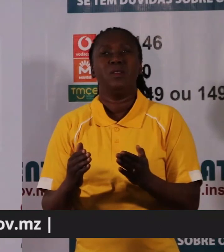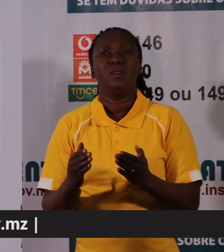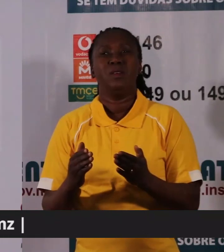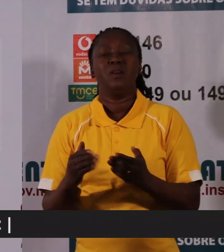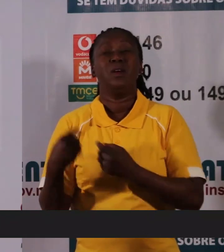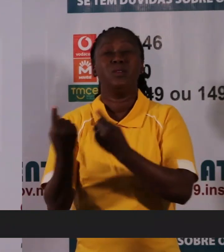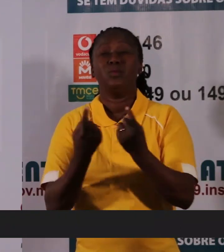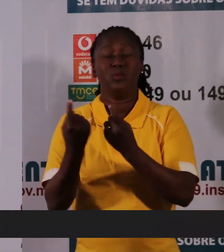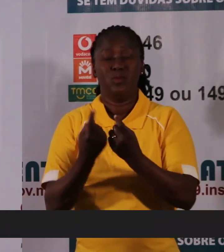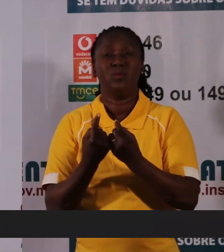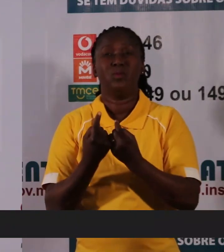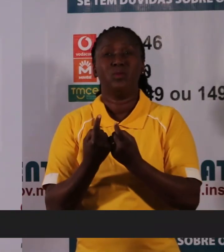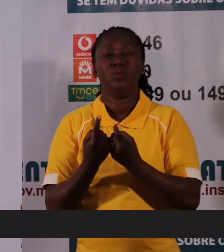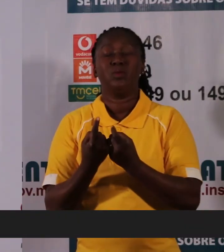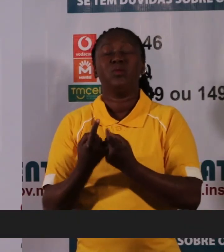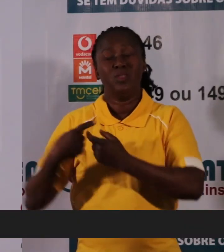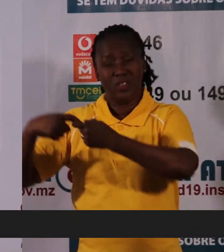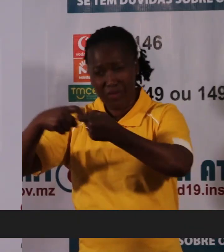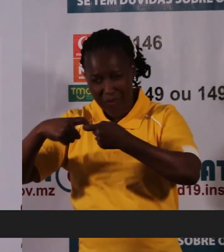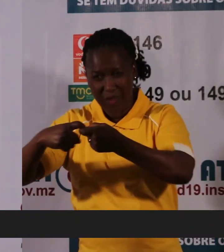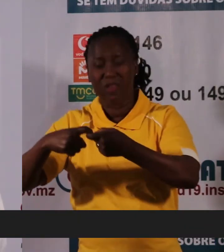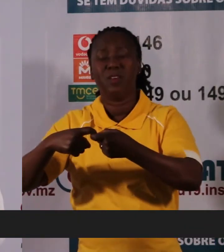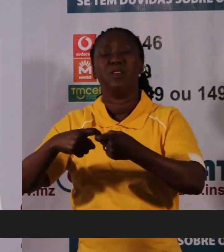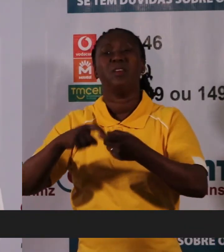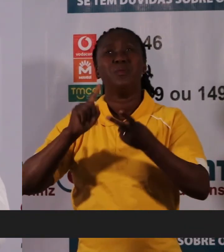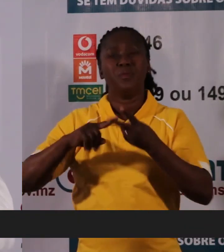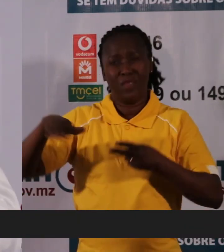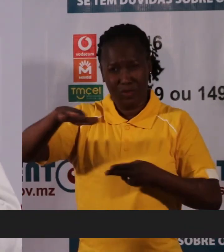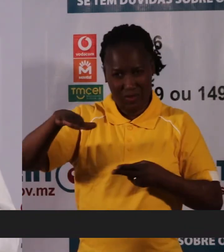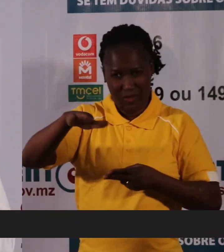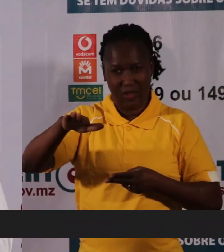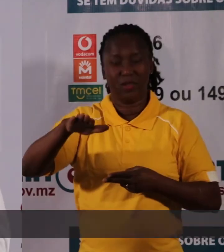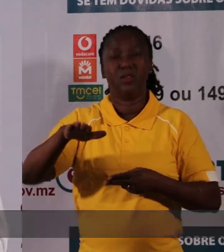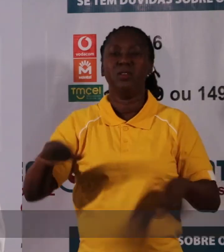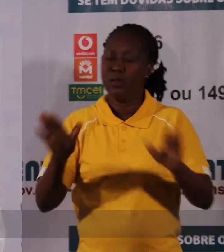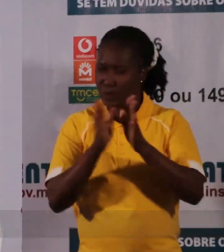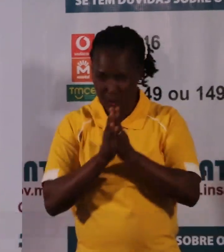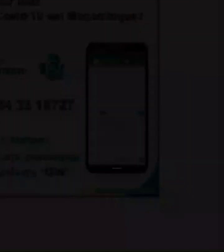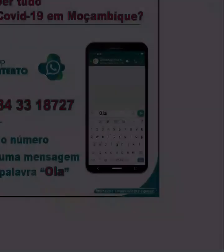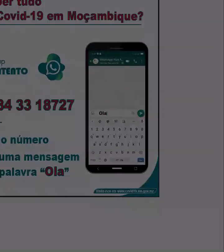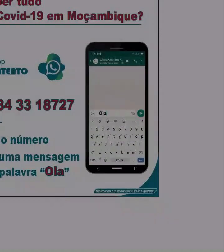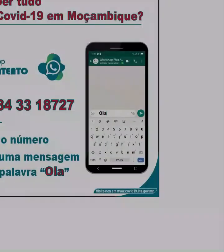seu impacto nas famílias e na sociedade. Então, obrigado. Obrigado.